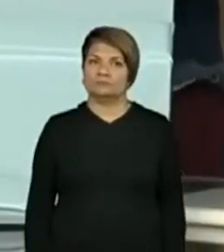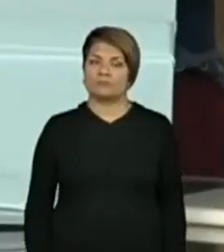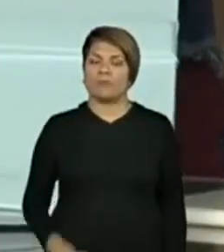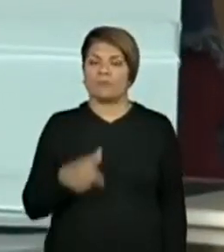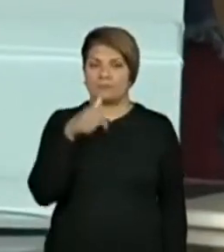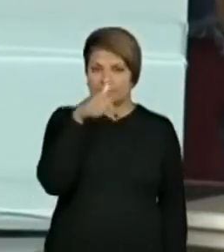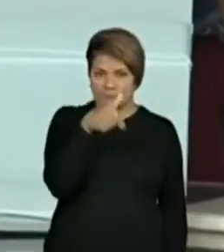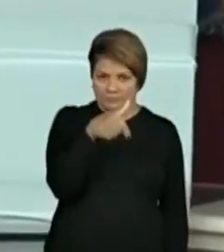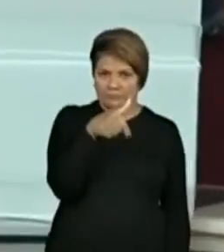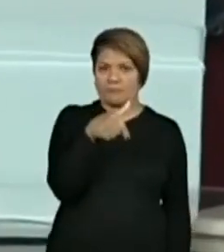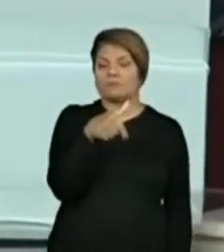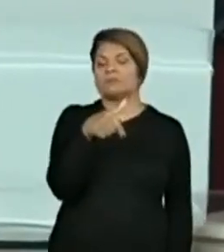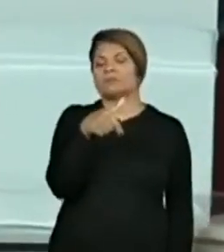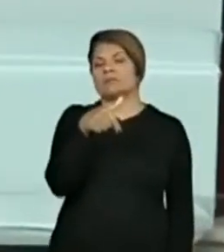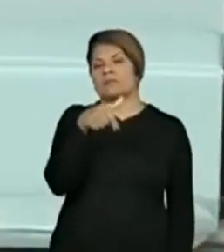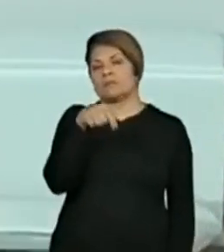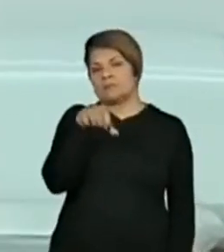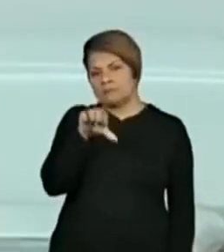795.